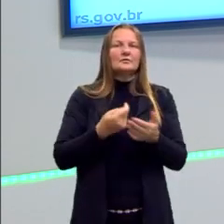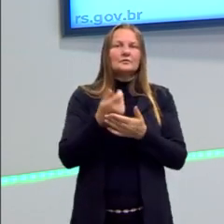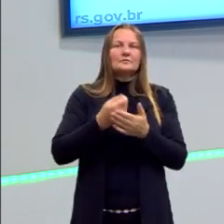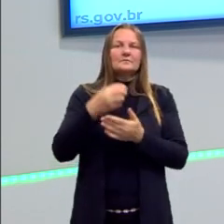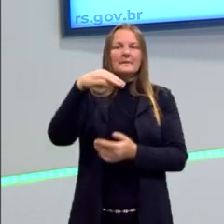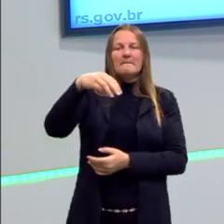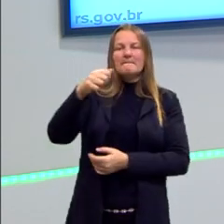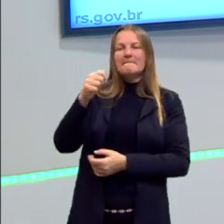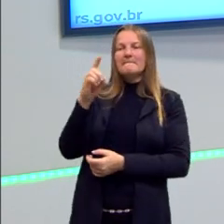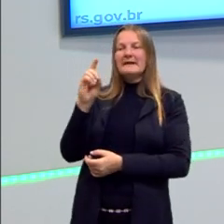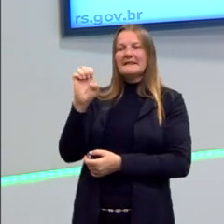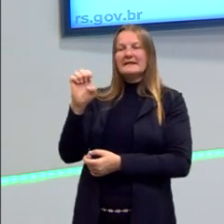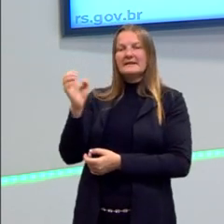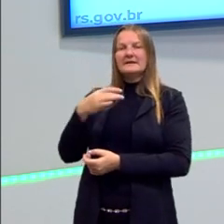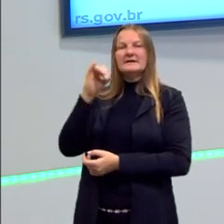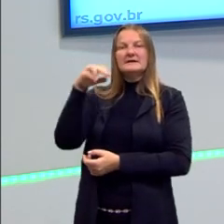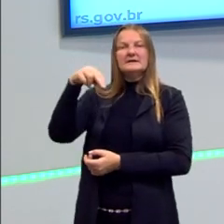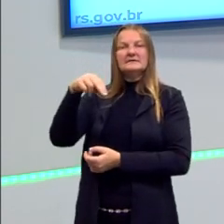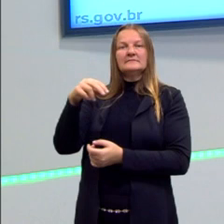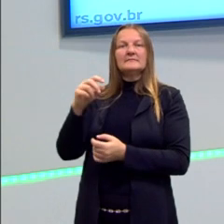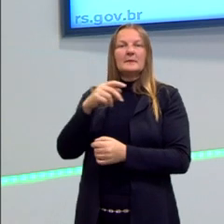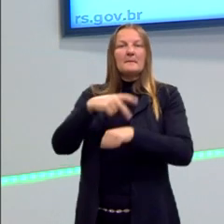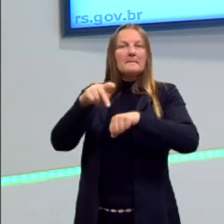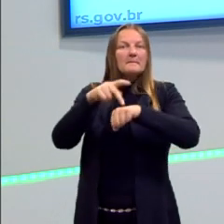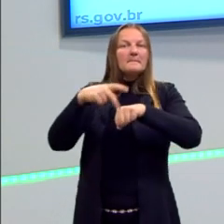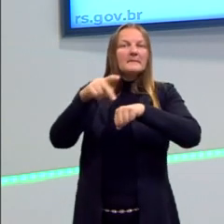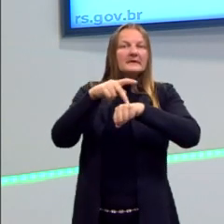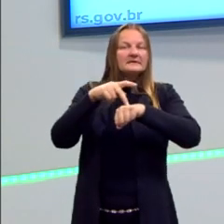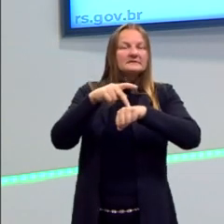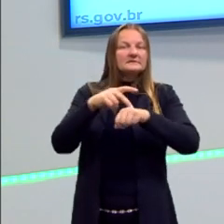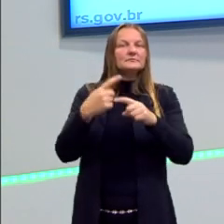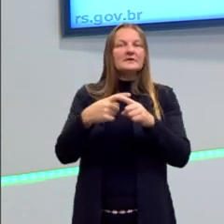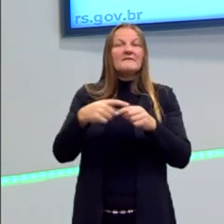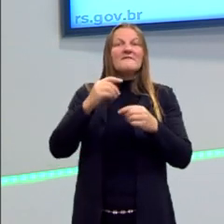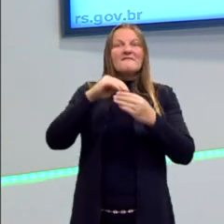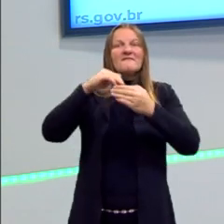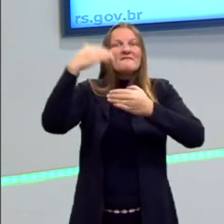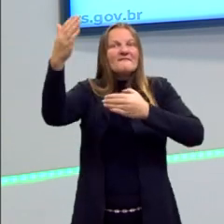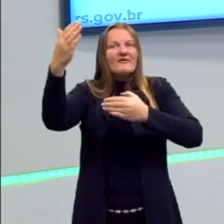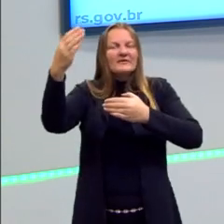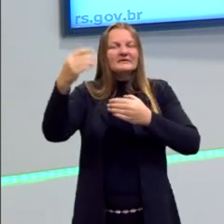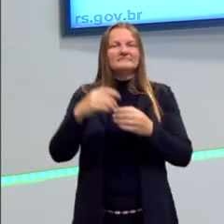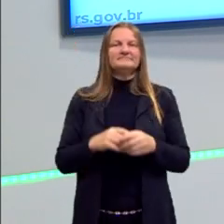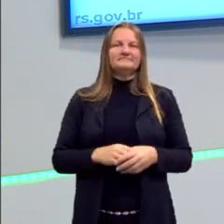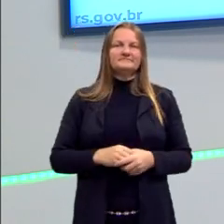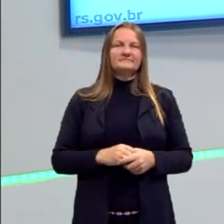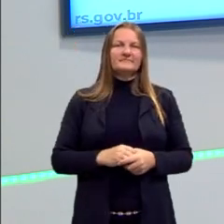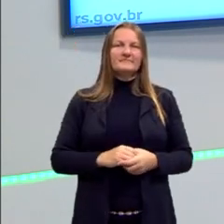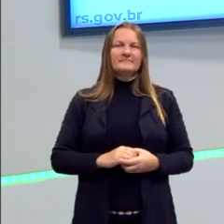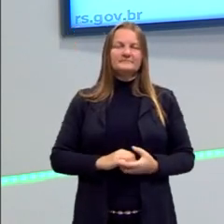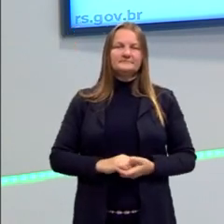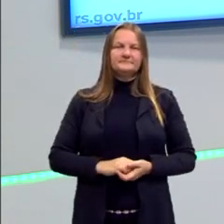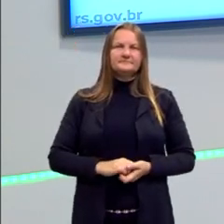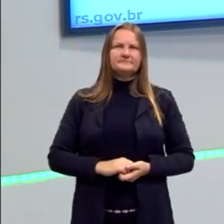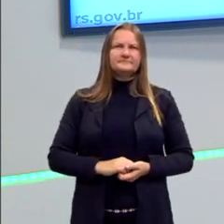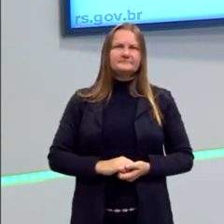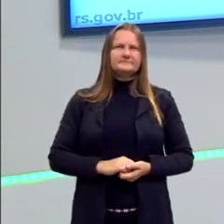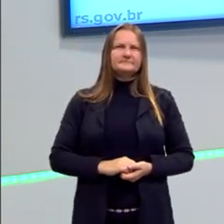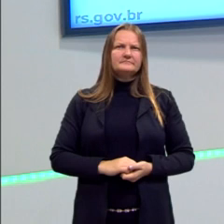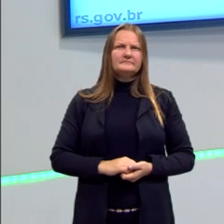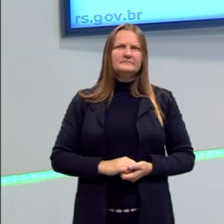made in, uma infinidade de países, né? Com made in. Mas o país de origem, o país da...